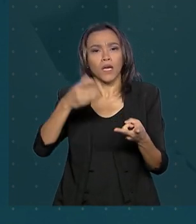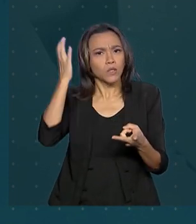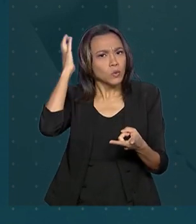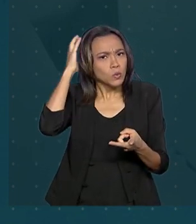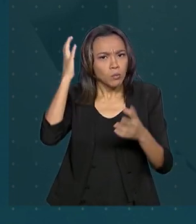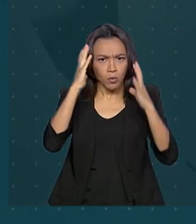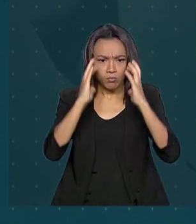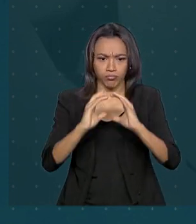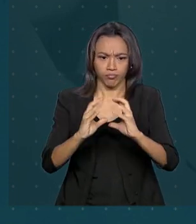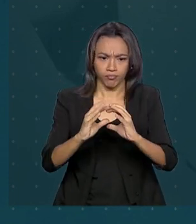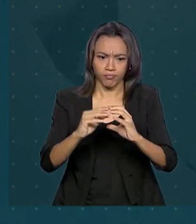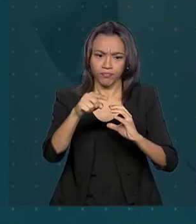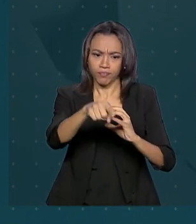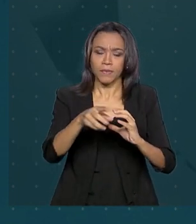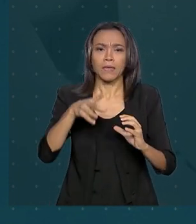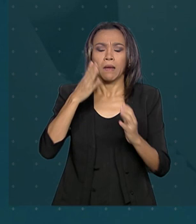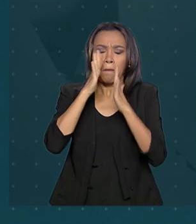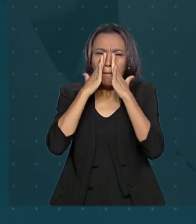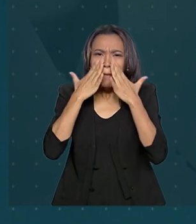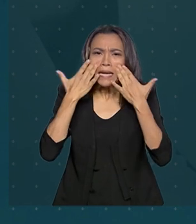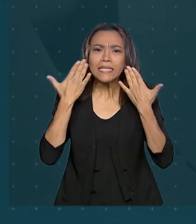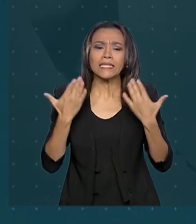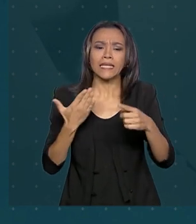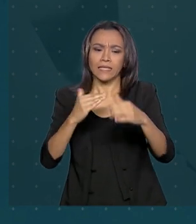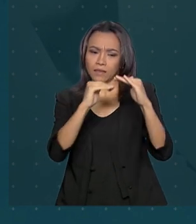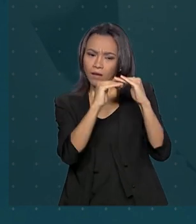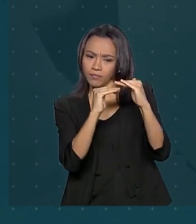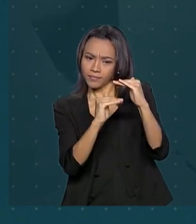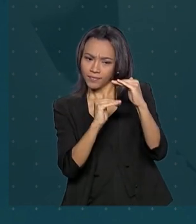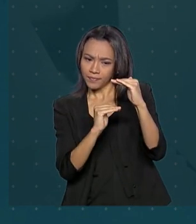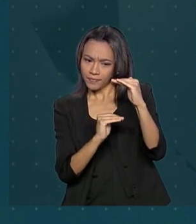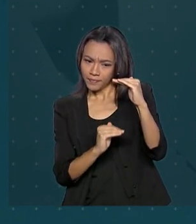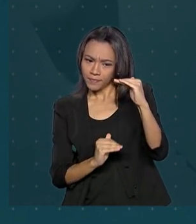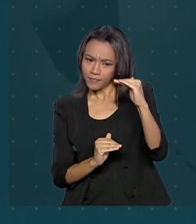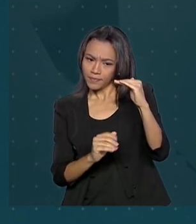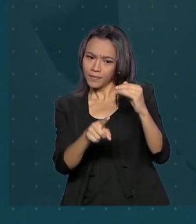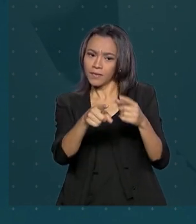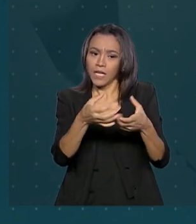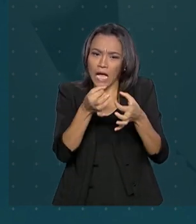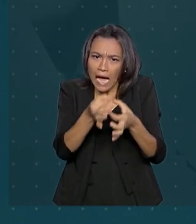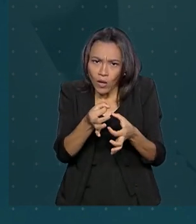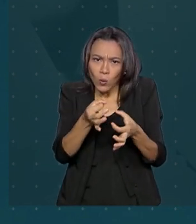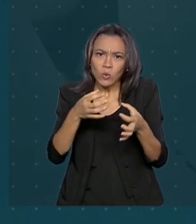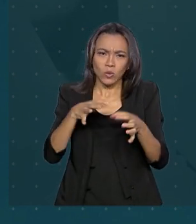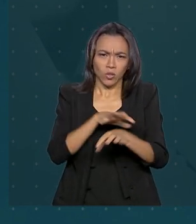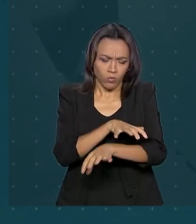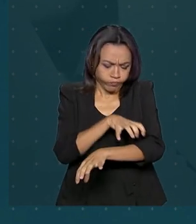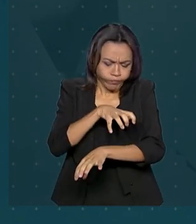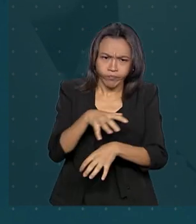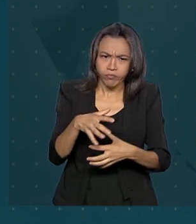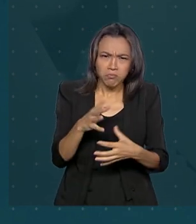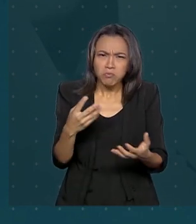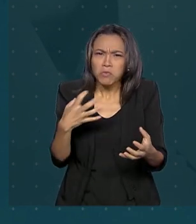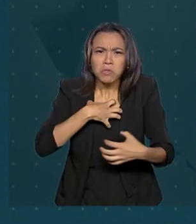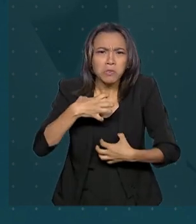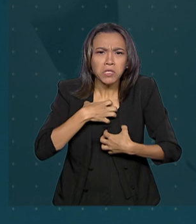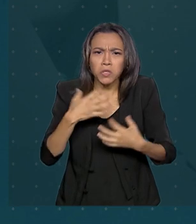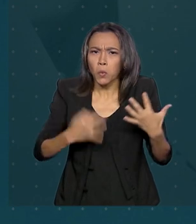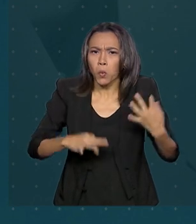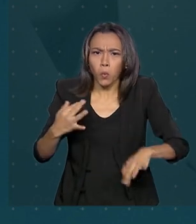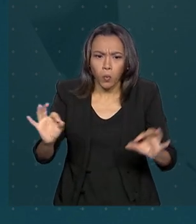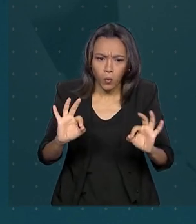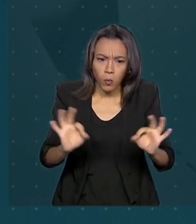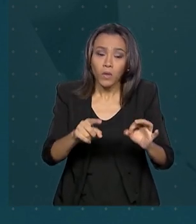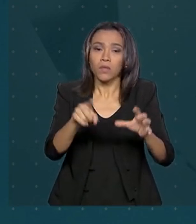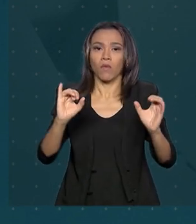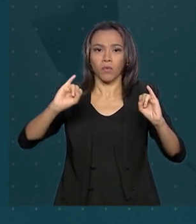palidez, hematomas ou sangramento, dor óssea ou em membros, caroços ou inchaços, especialmente sem dolores. Além disso,